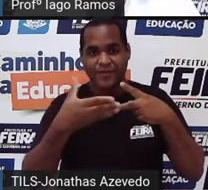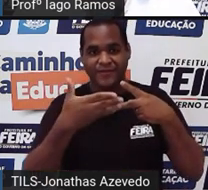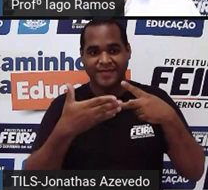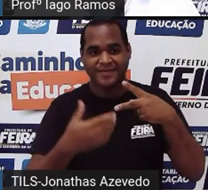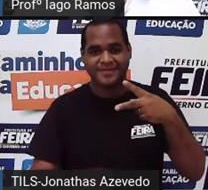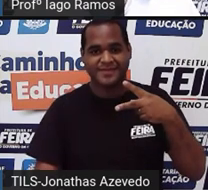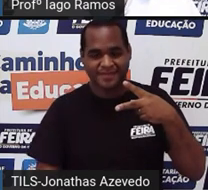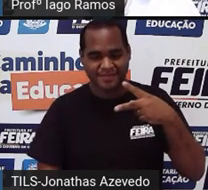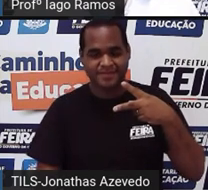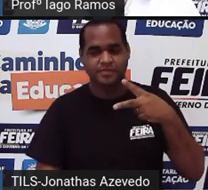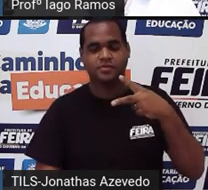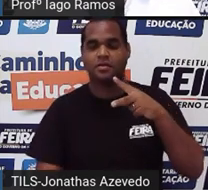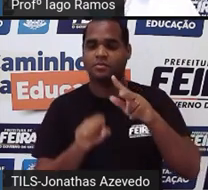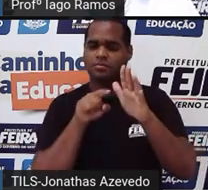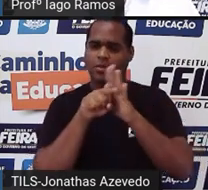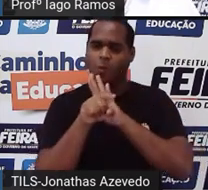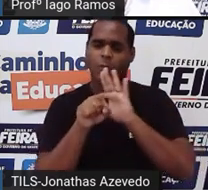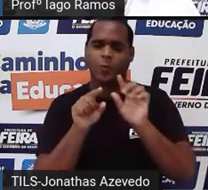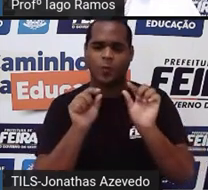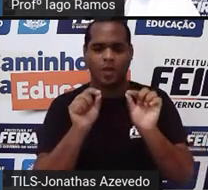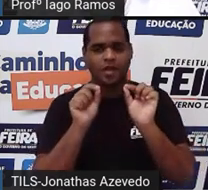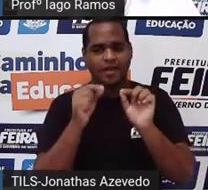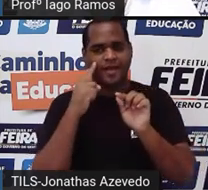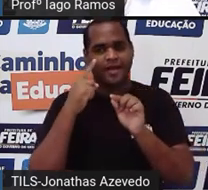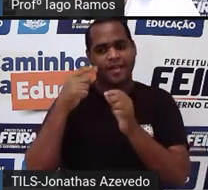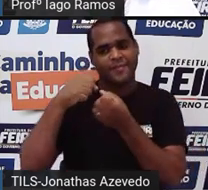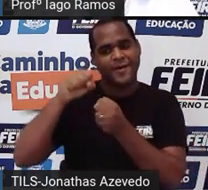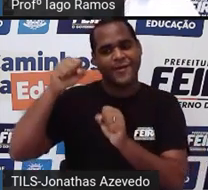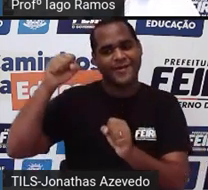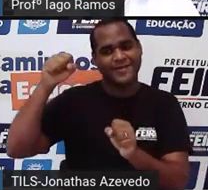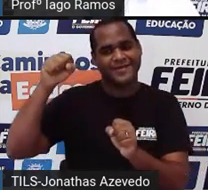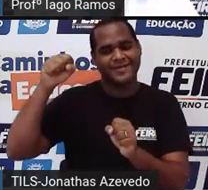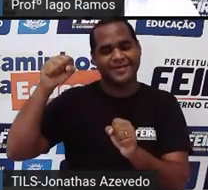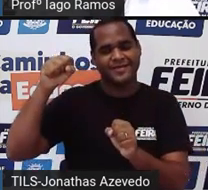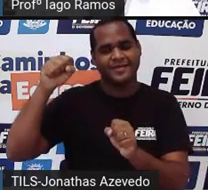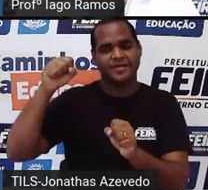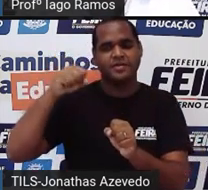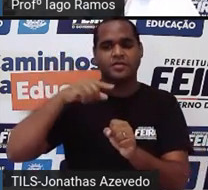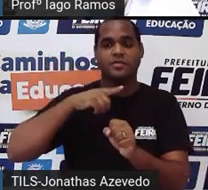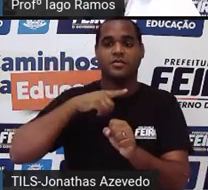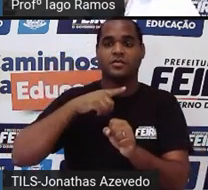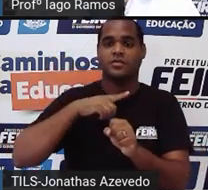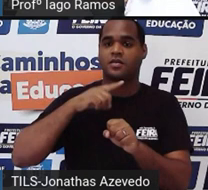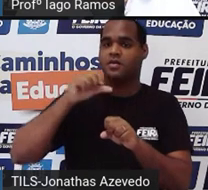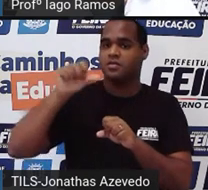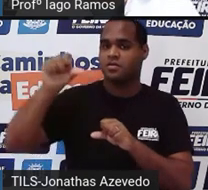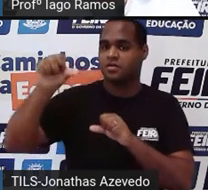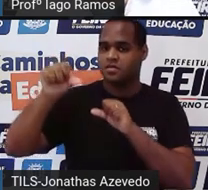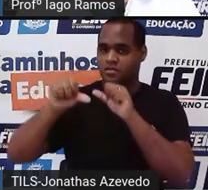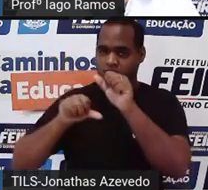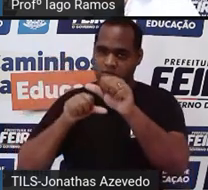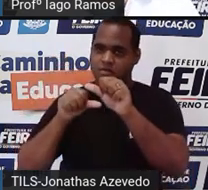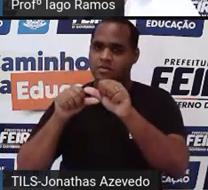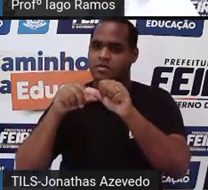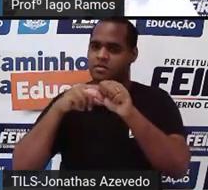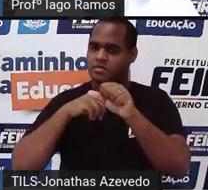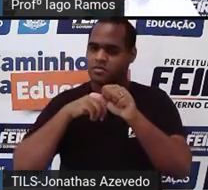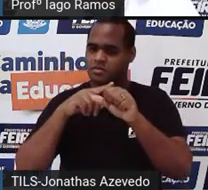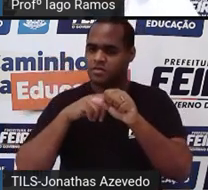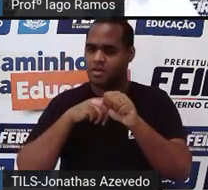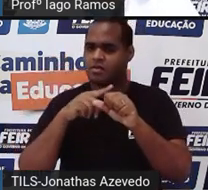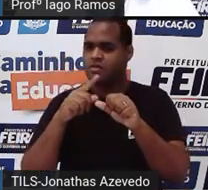E aí eu pergunto, a figura maior que está ali é uma transformação da figura menor?